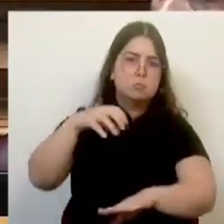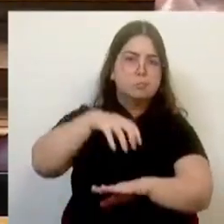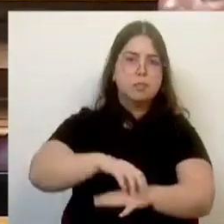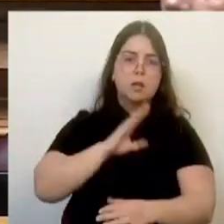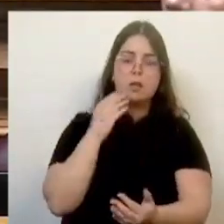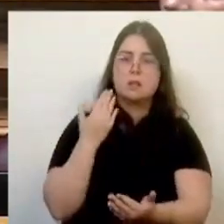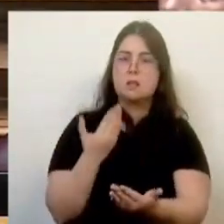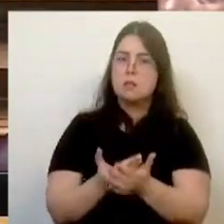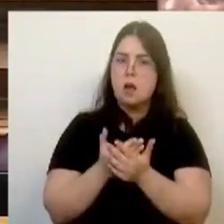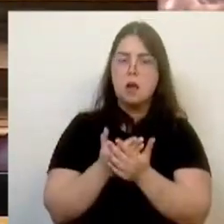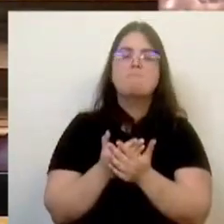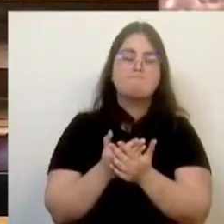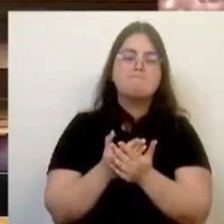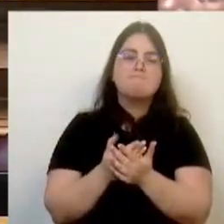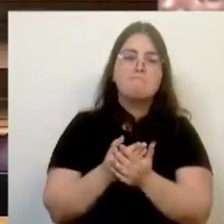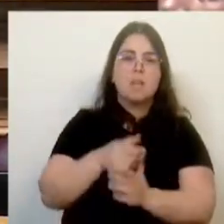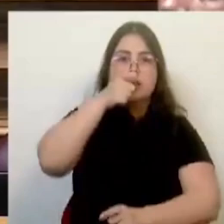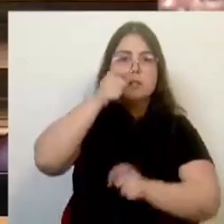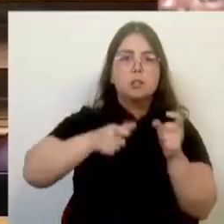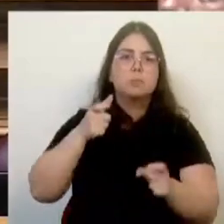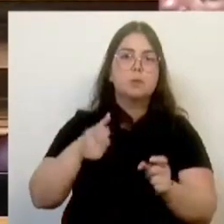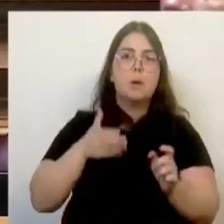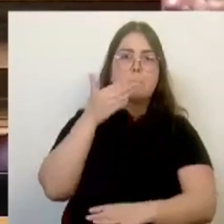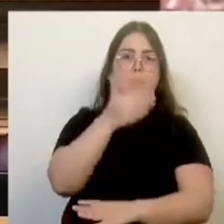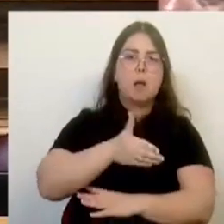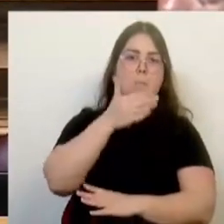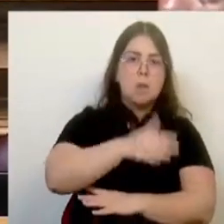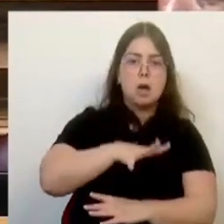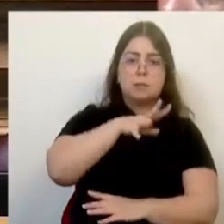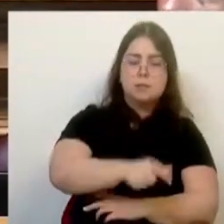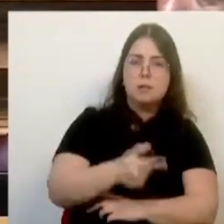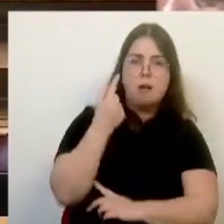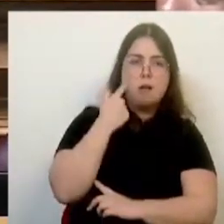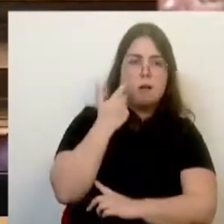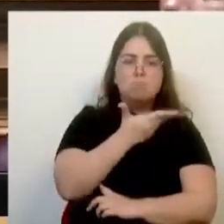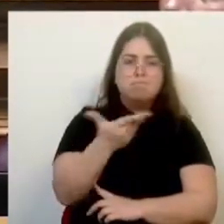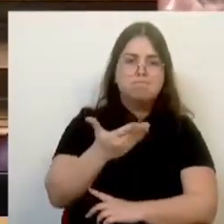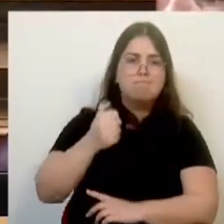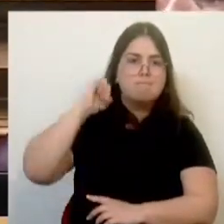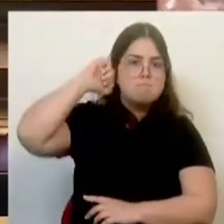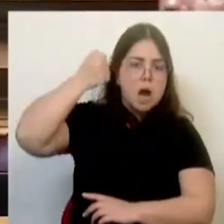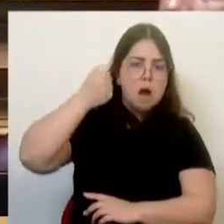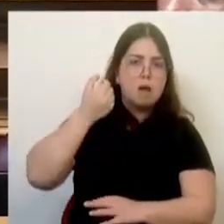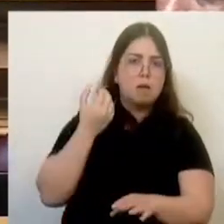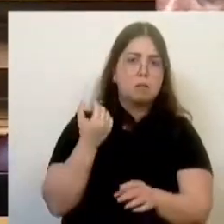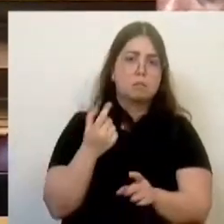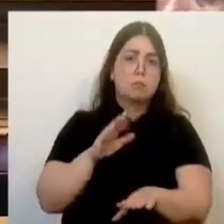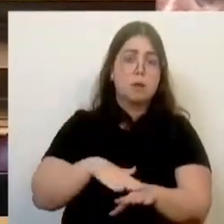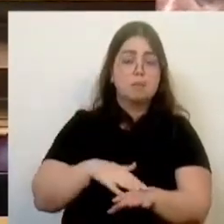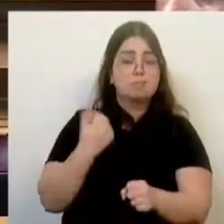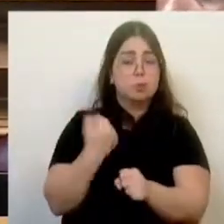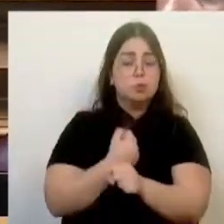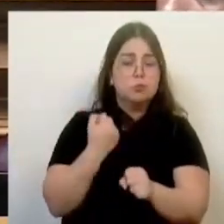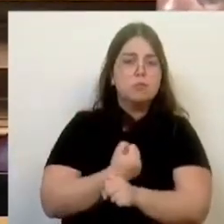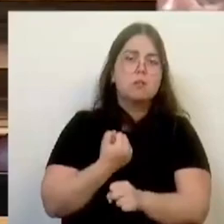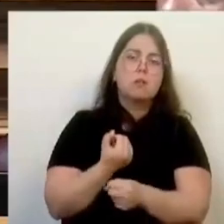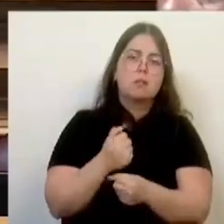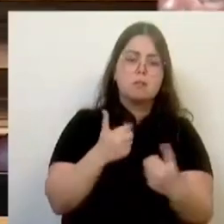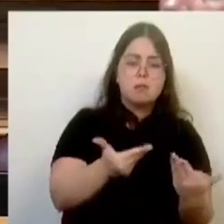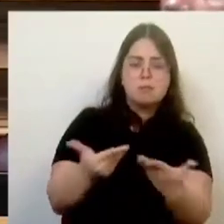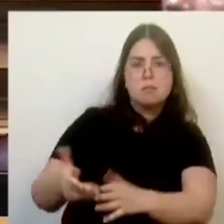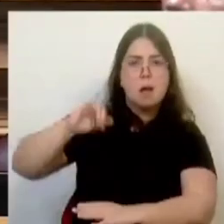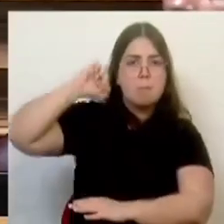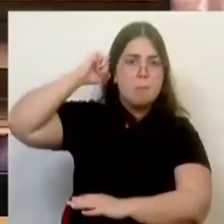claríssimo, e aqueles que frequentam os aeroportos em particular de Lisboa o veem, um impacto claríssimo ao nível dos serviços oferecidos aos